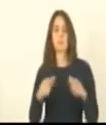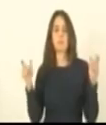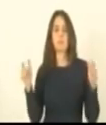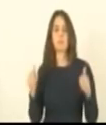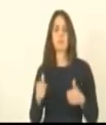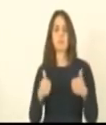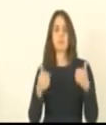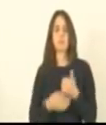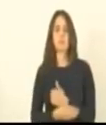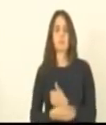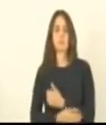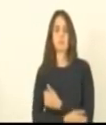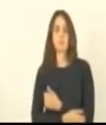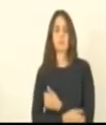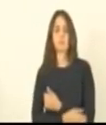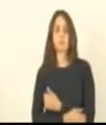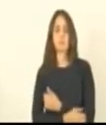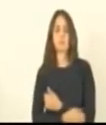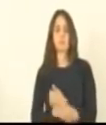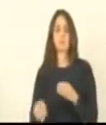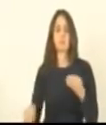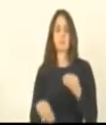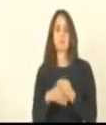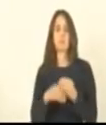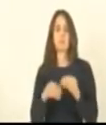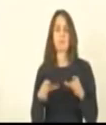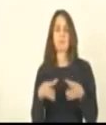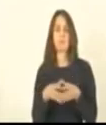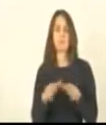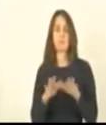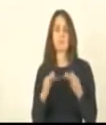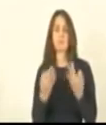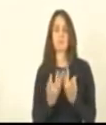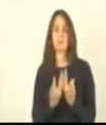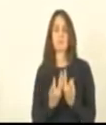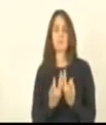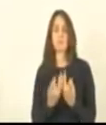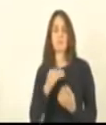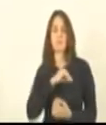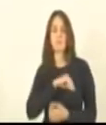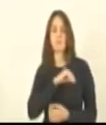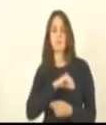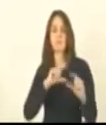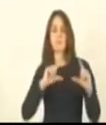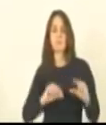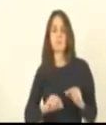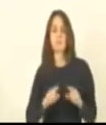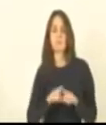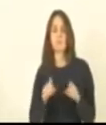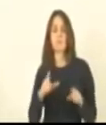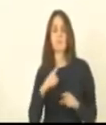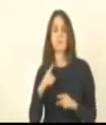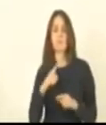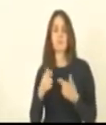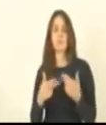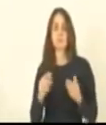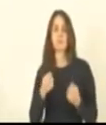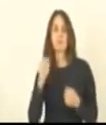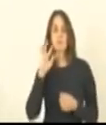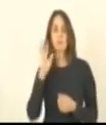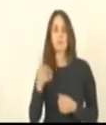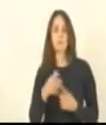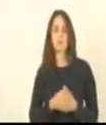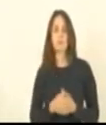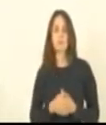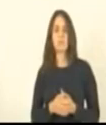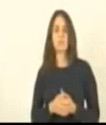trabalho em conjunto com a comissão de defesa do consumidor para incluir famílias de baixa renda nessa questão mas tem algo que nós precisamos resolver no